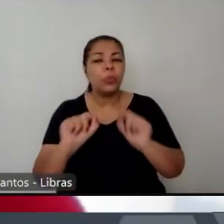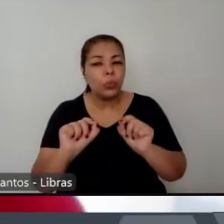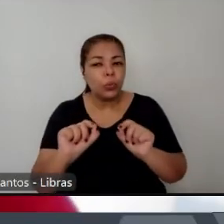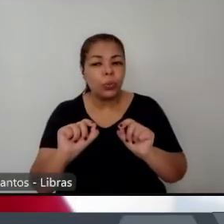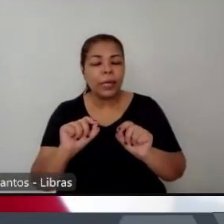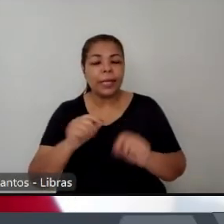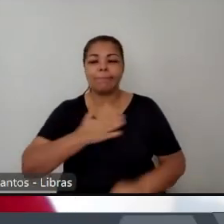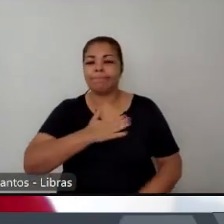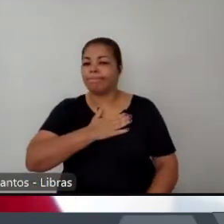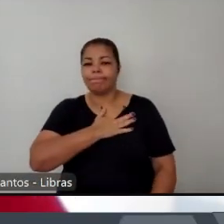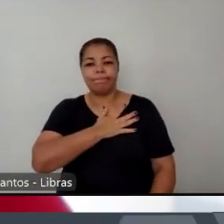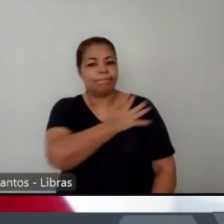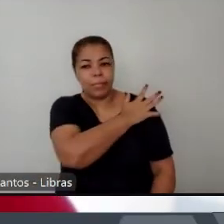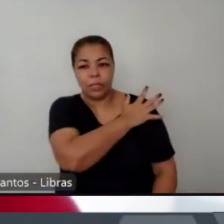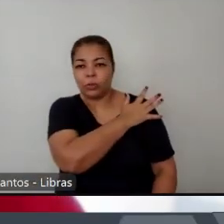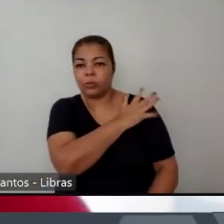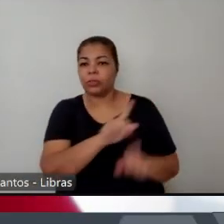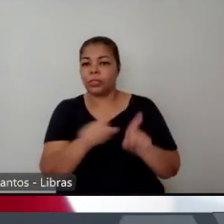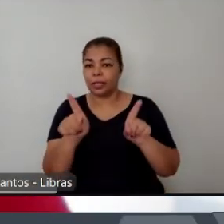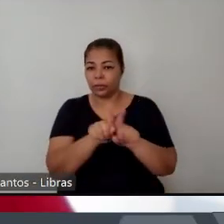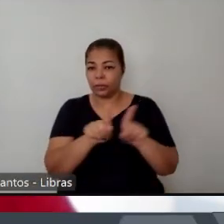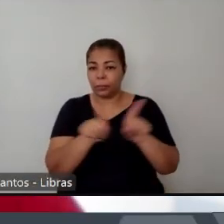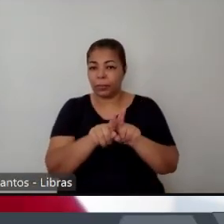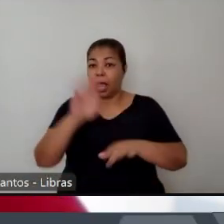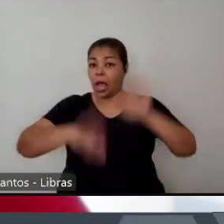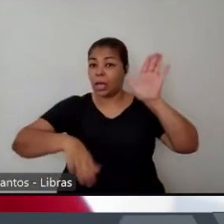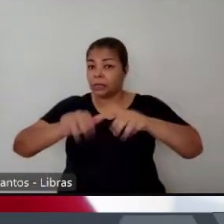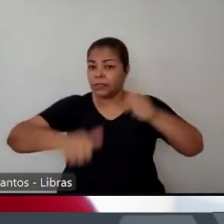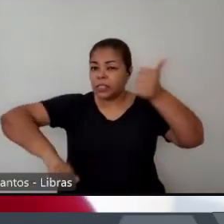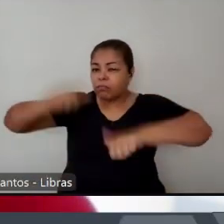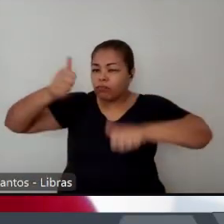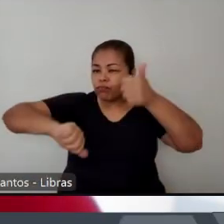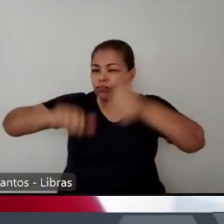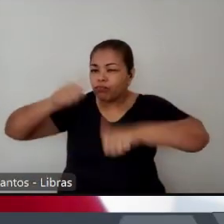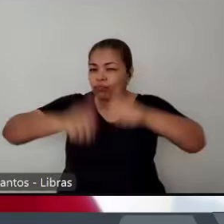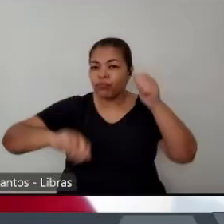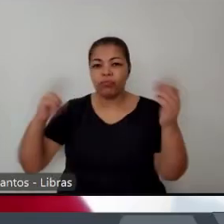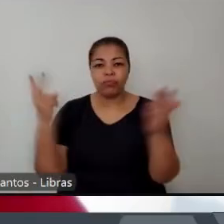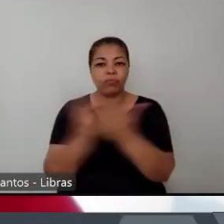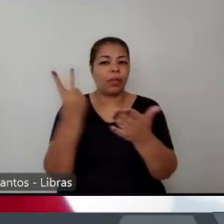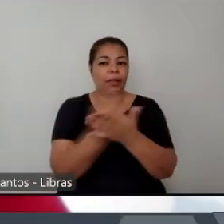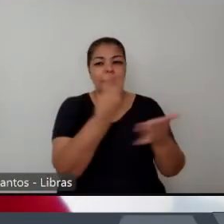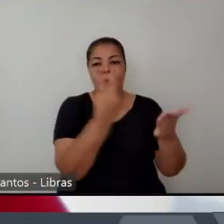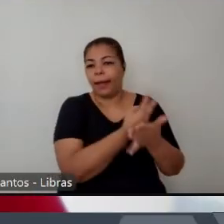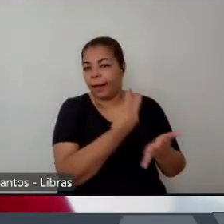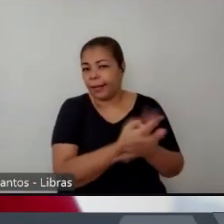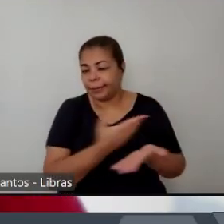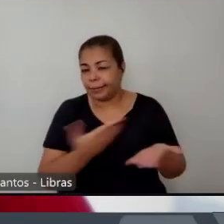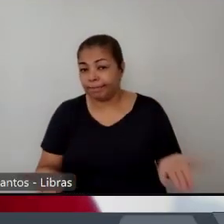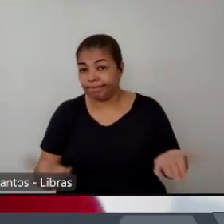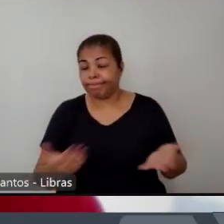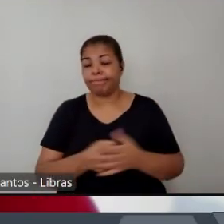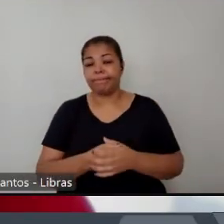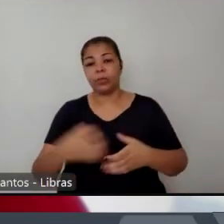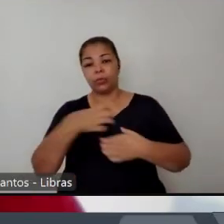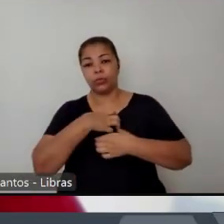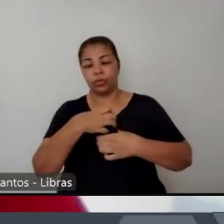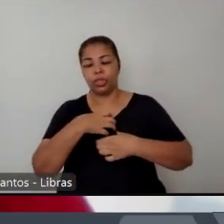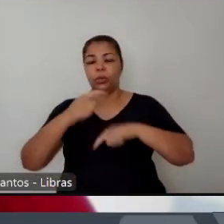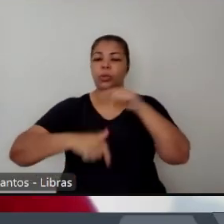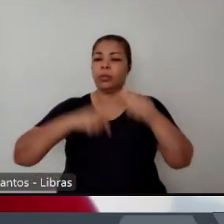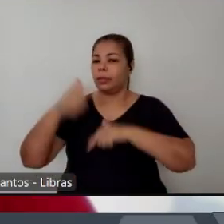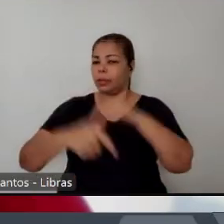equivocadas de policiamento. Essa forma de fazer o trabalho policial com pessoas